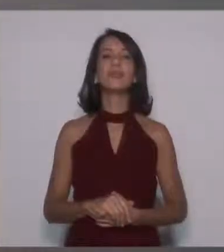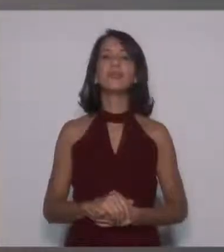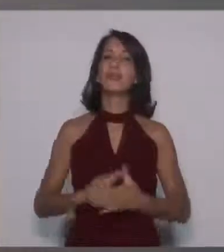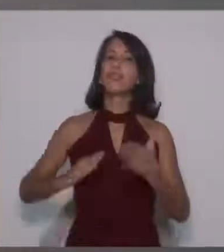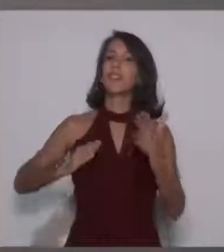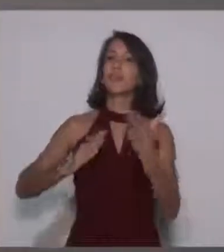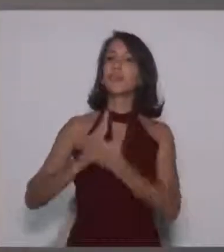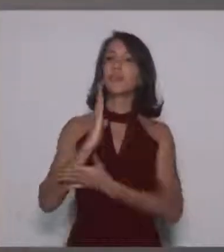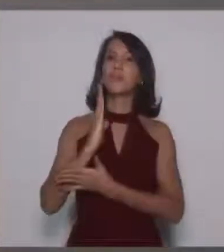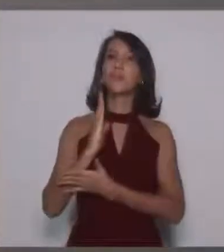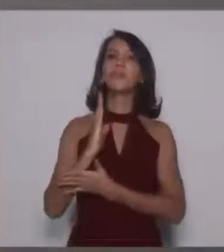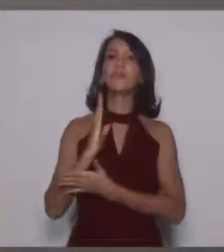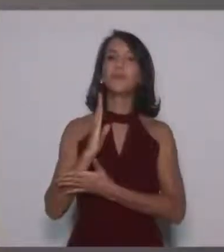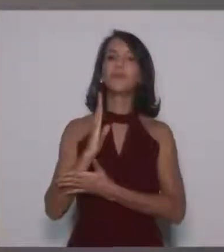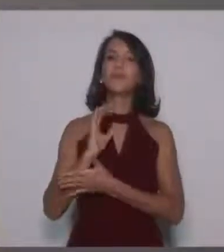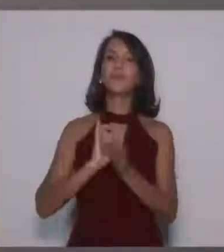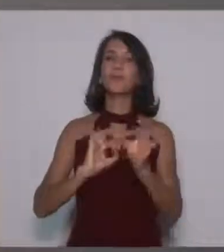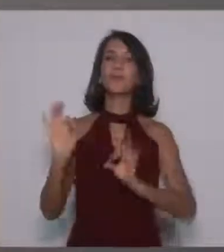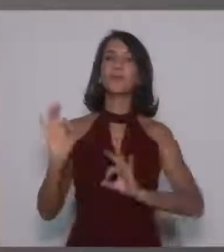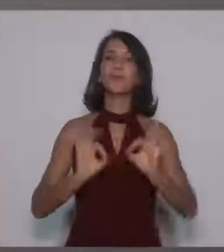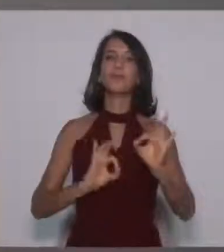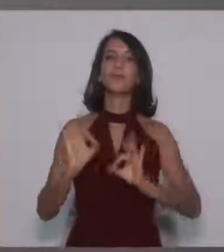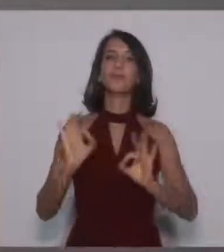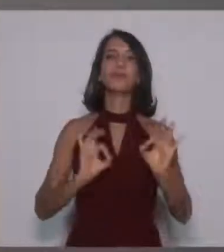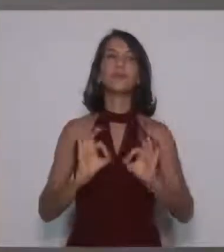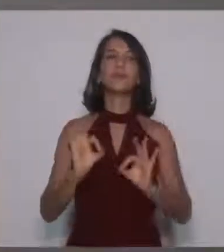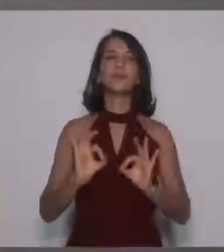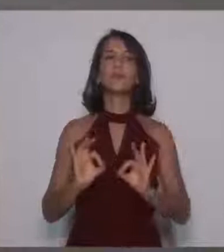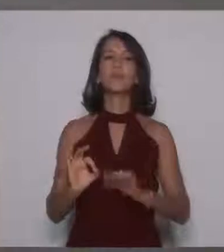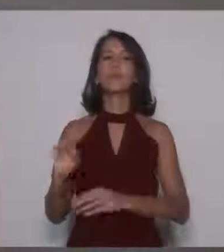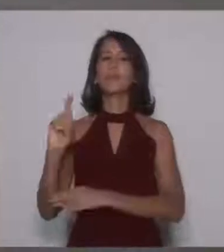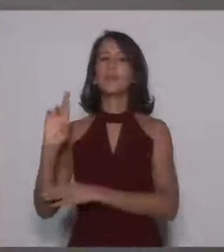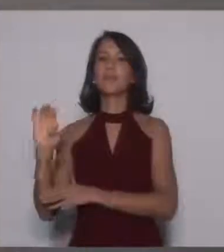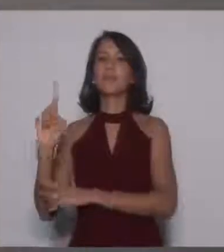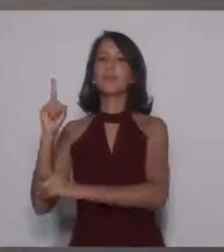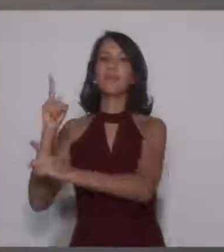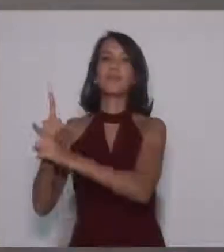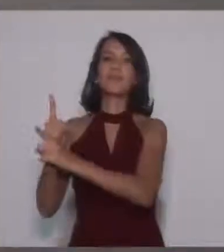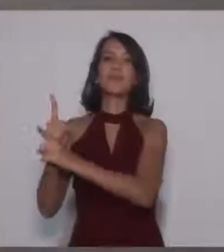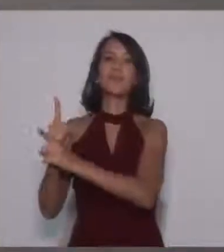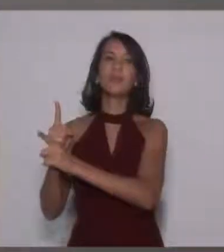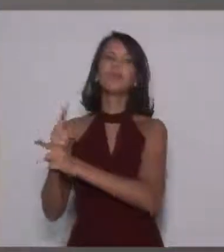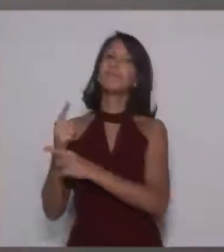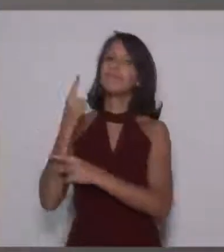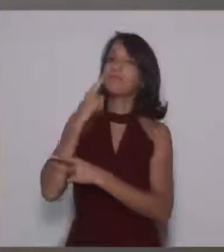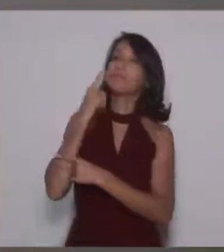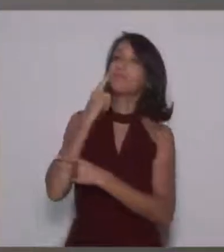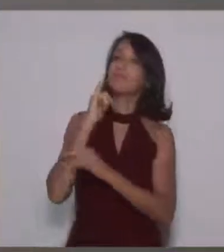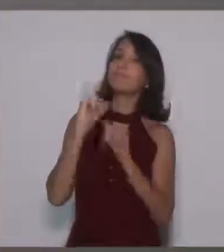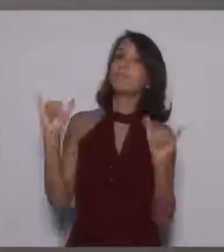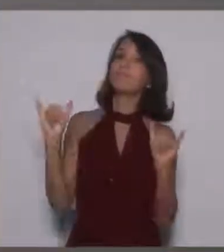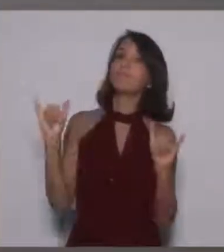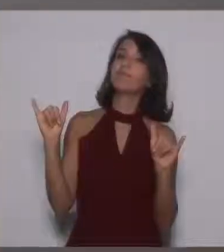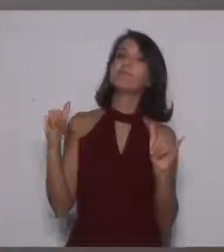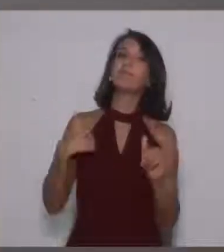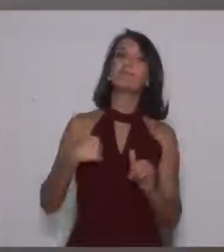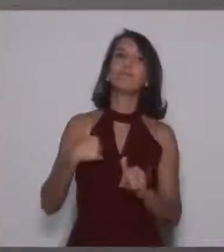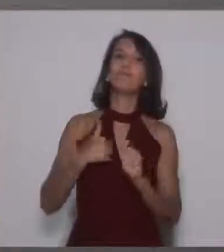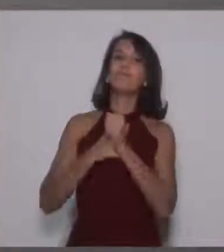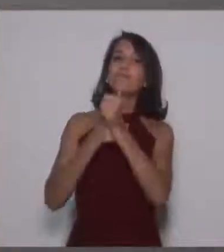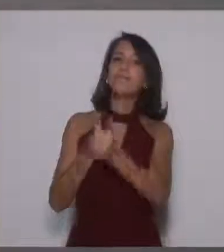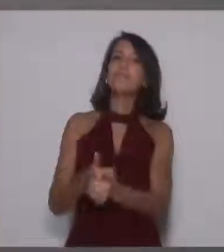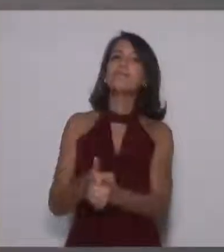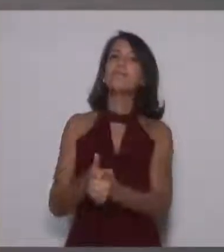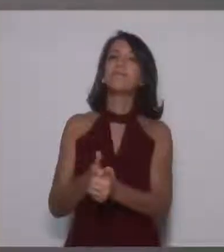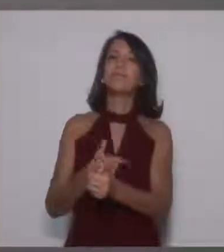Aprovação. Falar um pouco sobre a aprovação do projeto da reencontro. Olha, eu vou falar aqui. Eu estive acompanhando